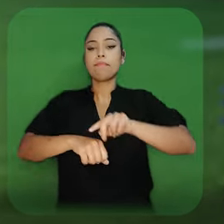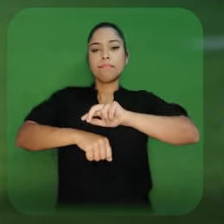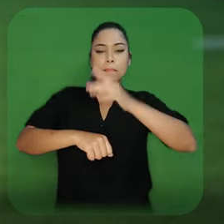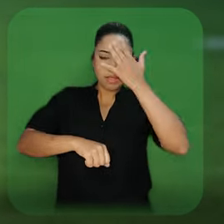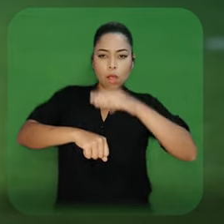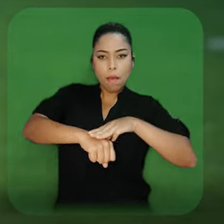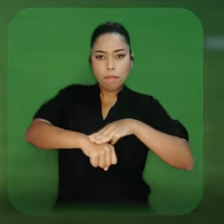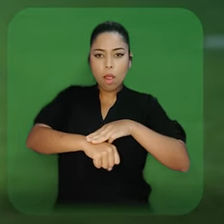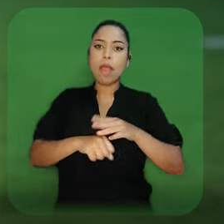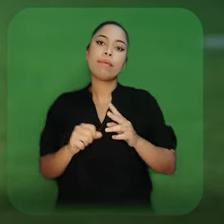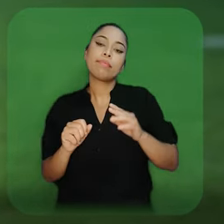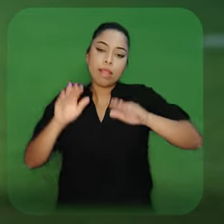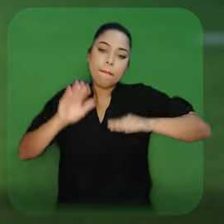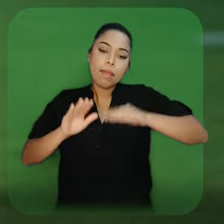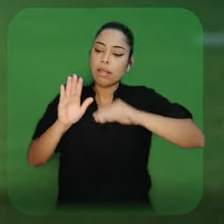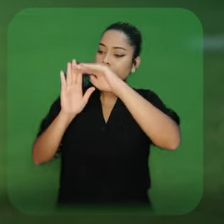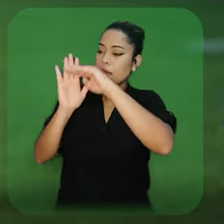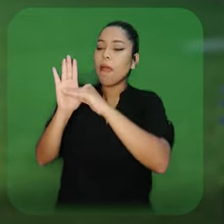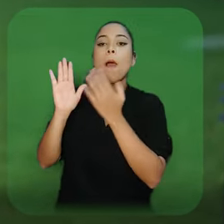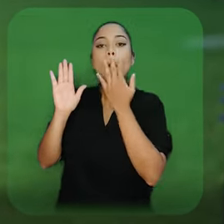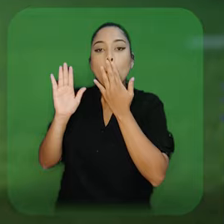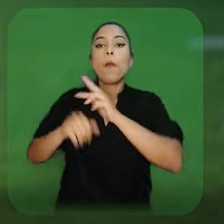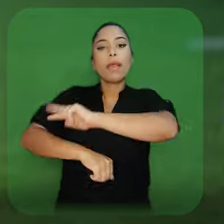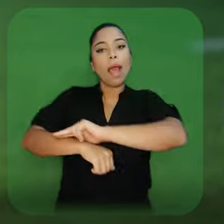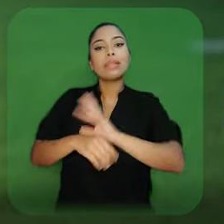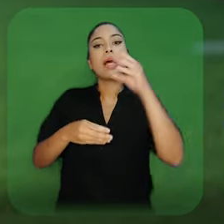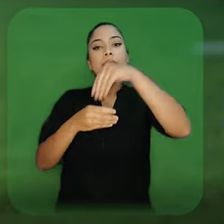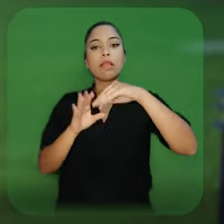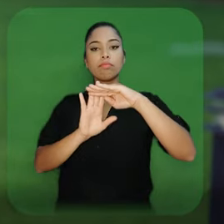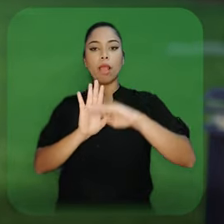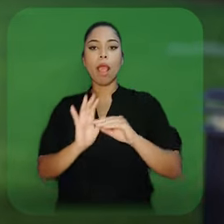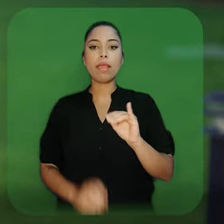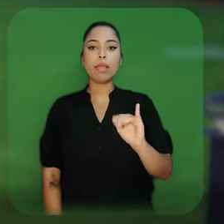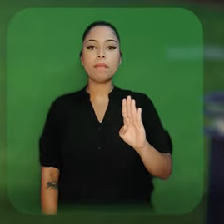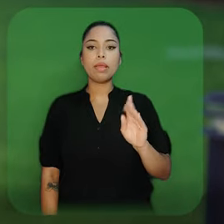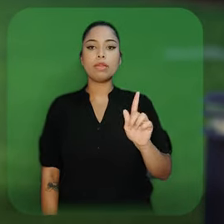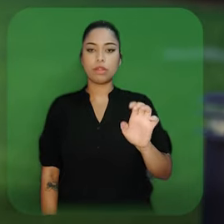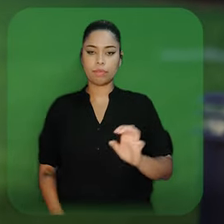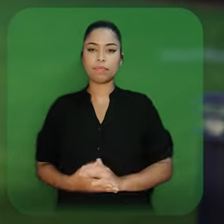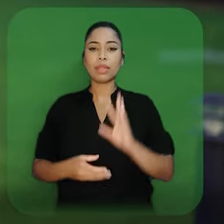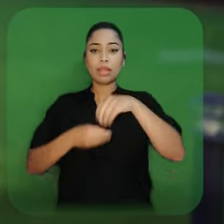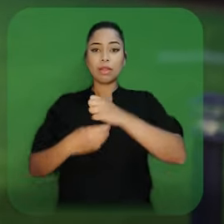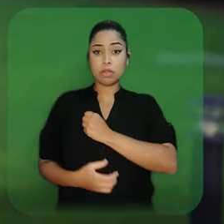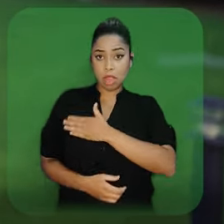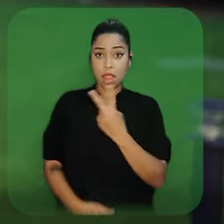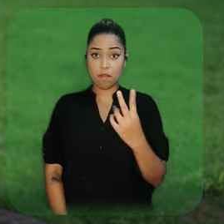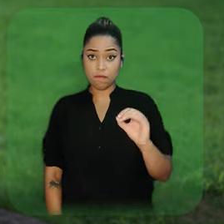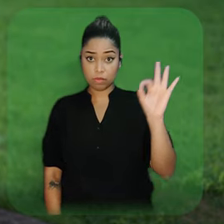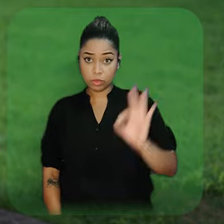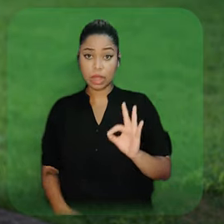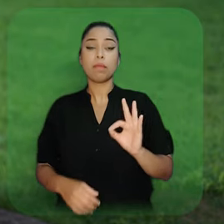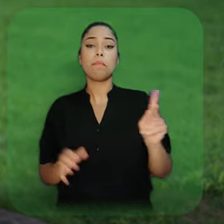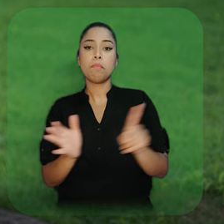negras, incluindo pretas e pardas, conforme os quesitos de cor e raça estabelecidos pelo IBGE.